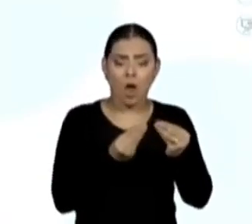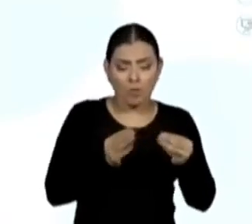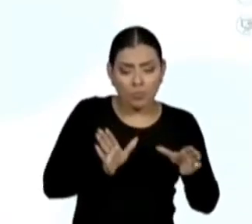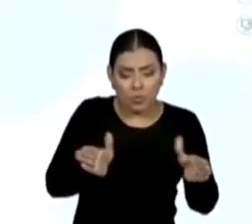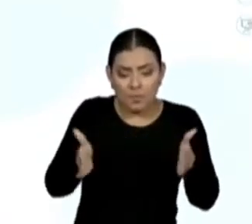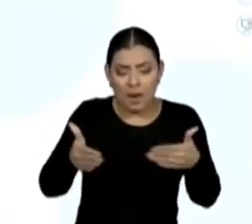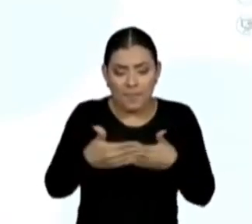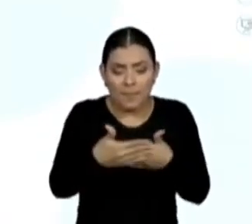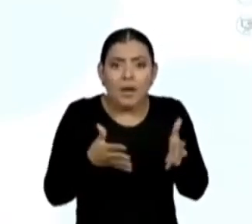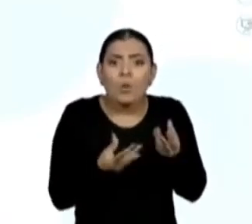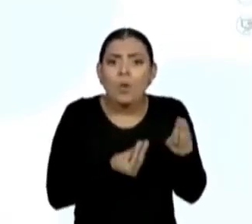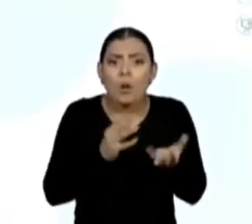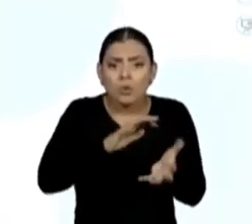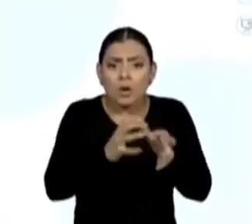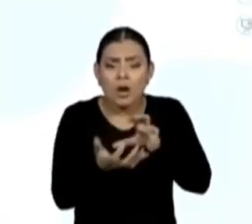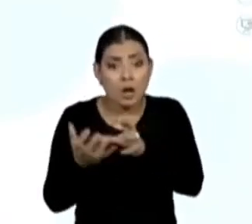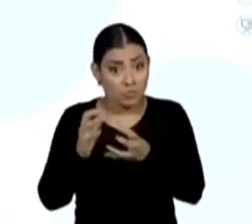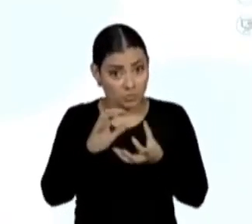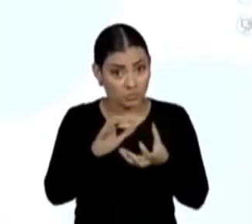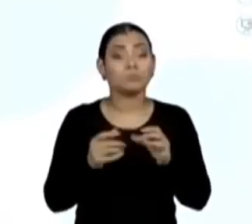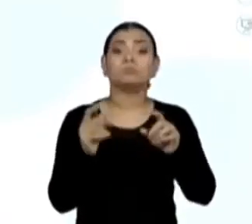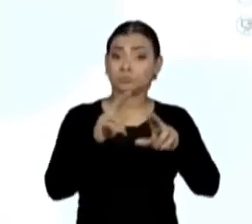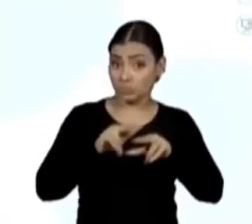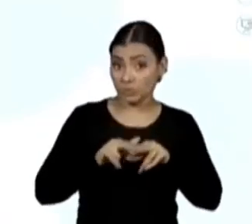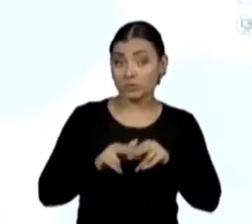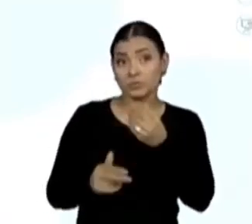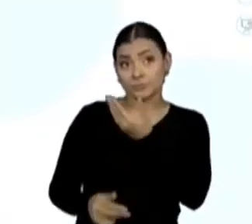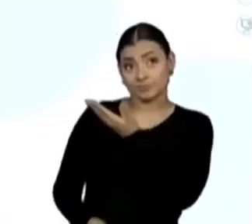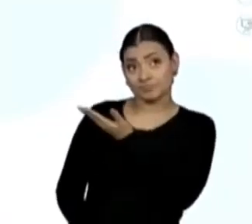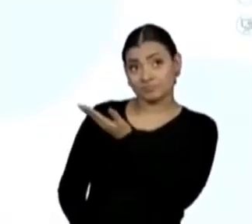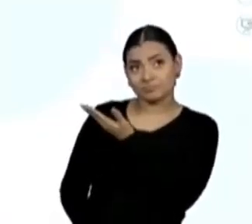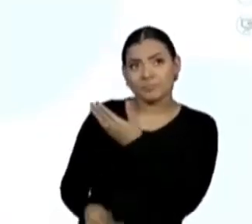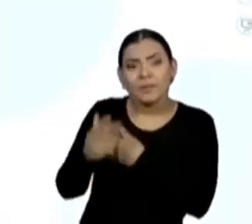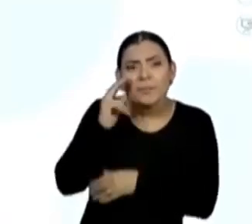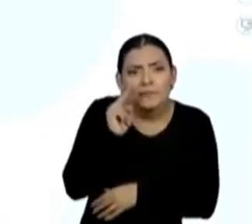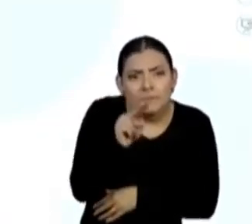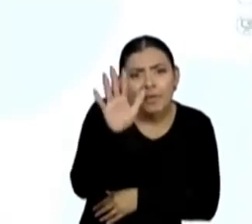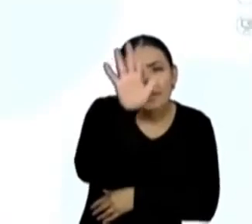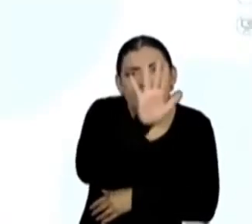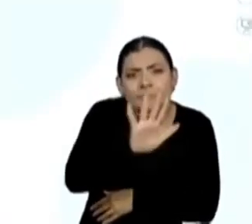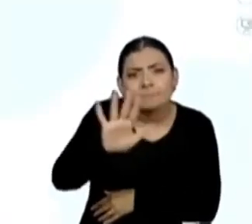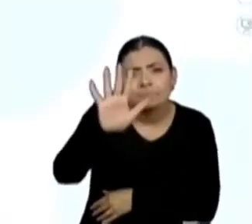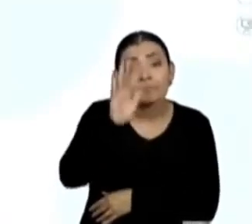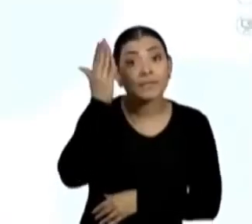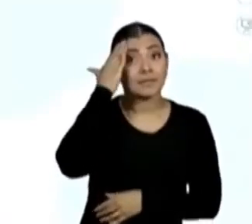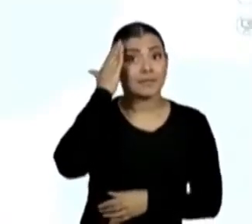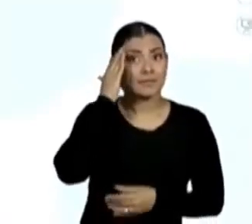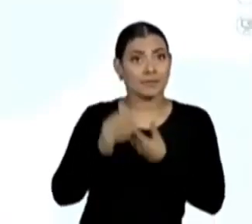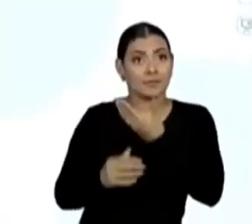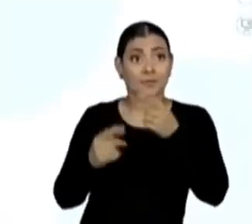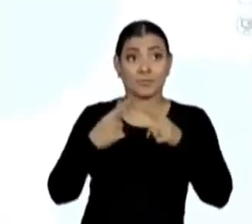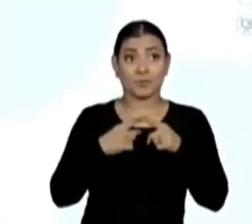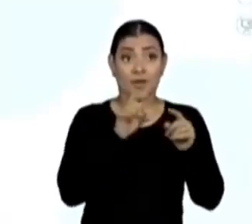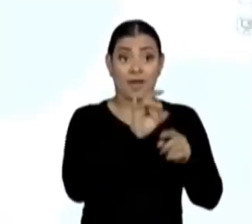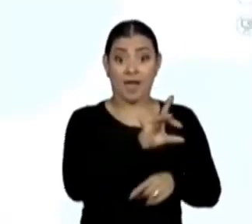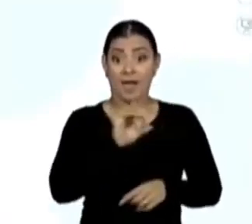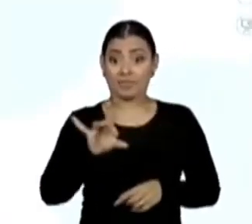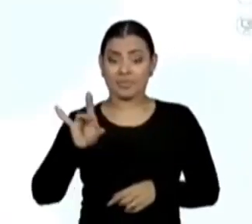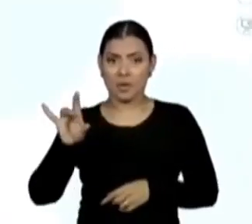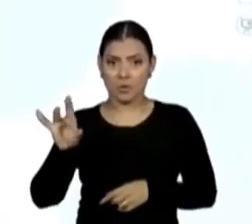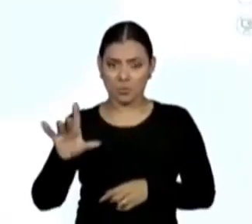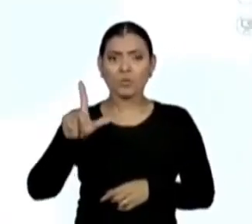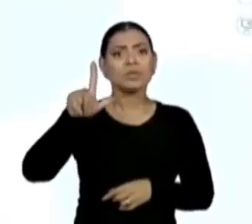A gente tem essa tabela de maneira em que nossa visão fica um pouco dificultada por causa da dimensão. Na